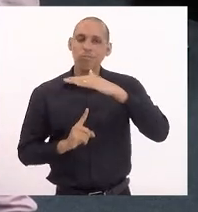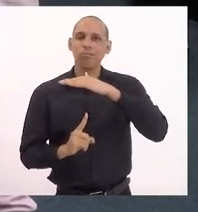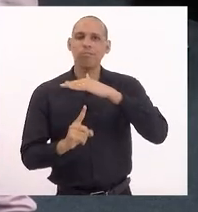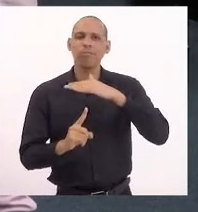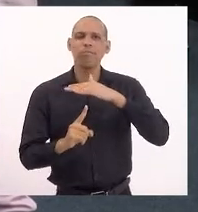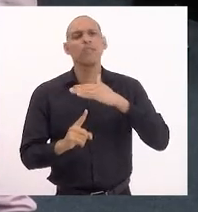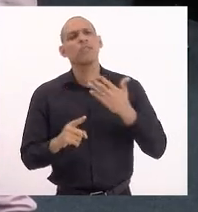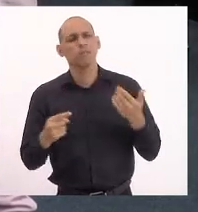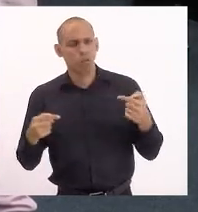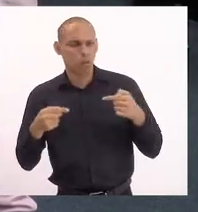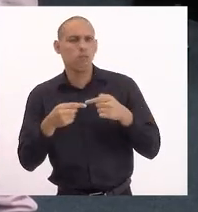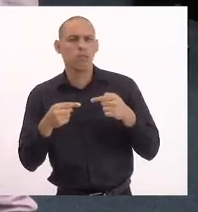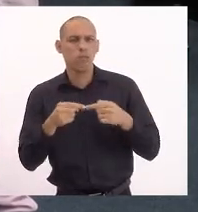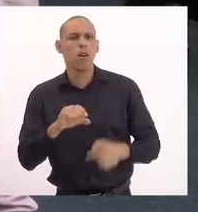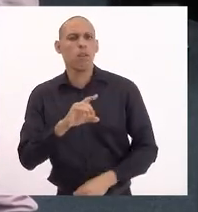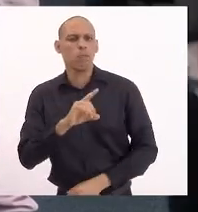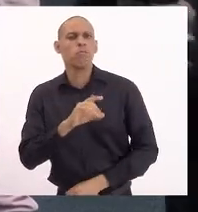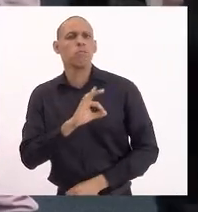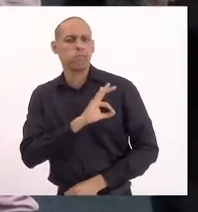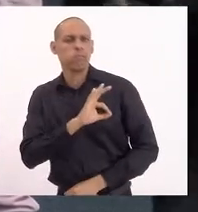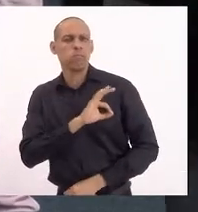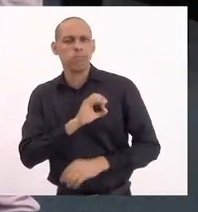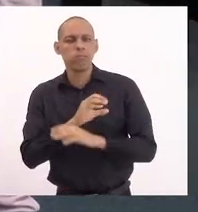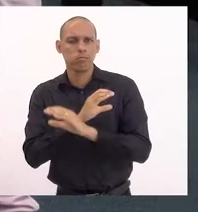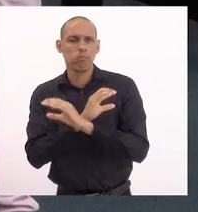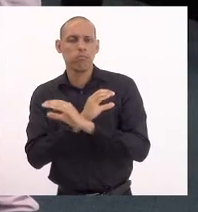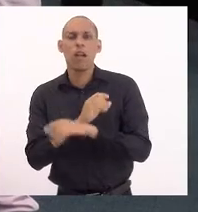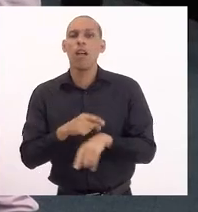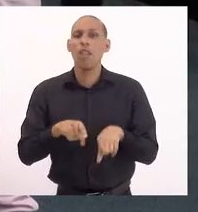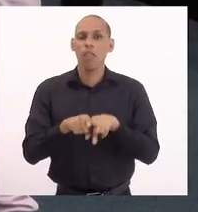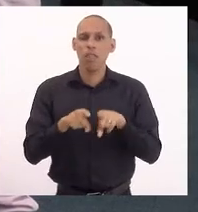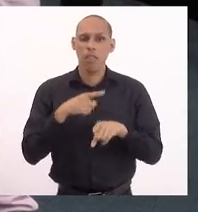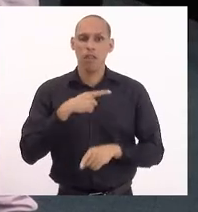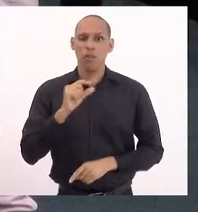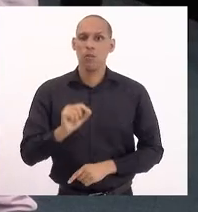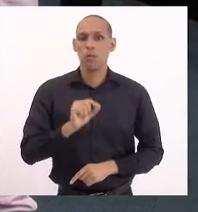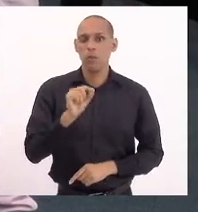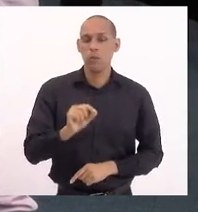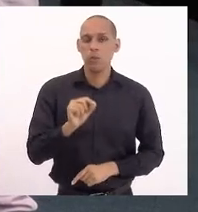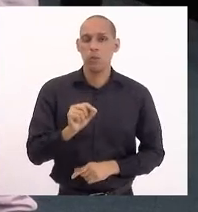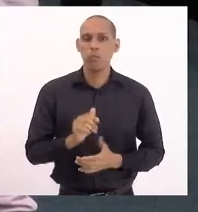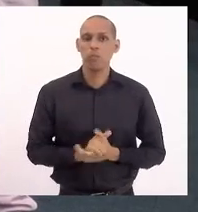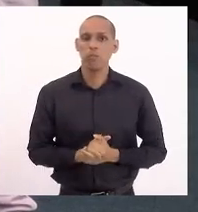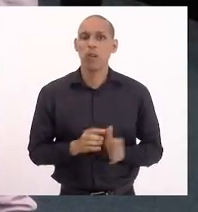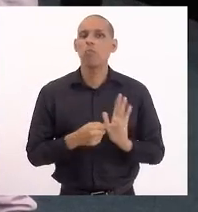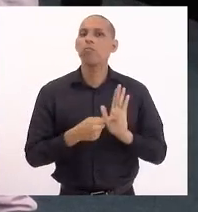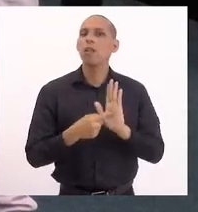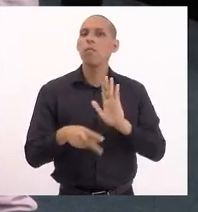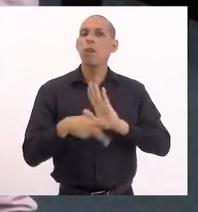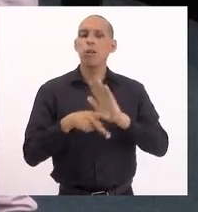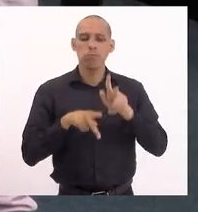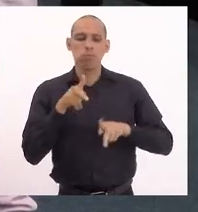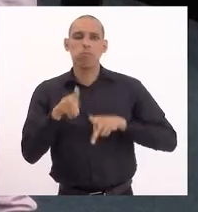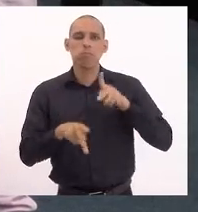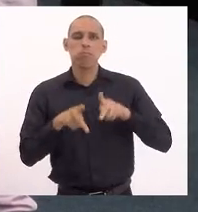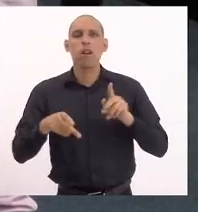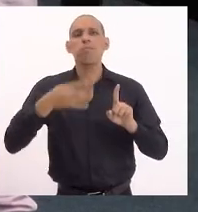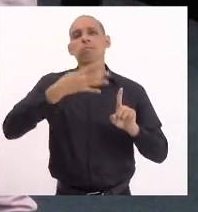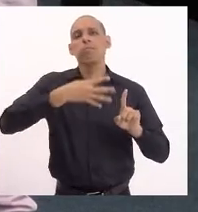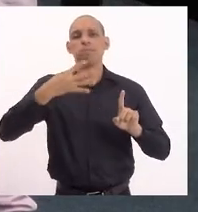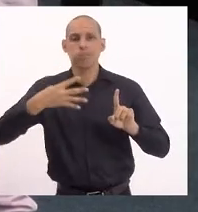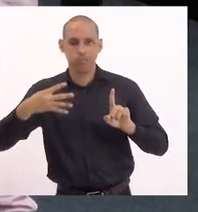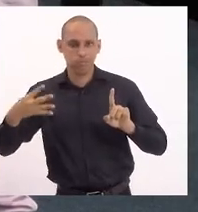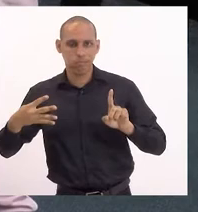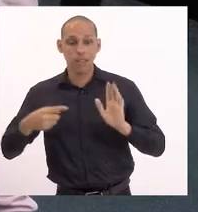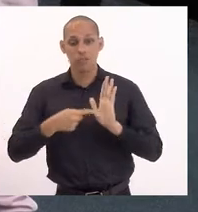Civil. Hoje nós já temos, por exemplo, na indicação da questão da população LGBT, a